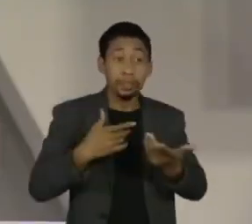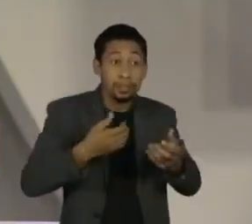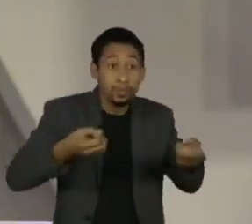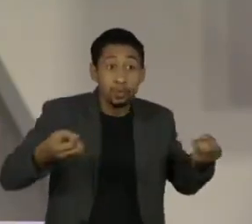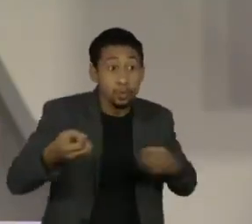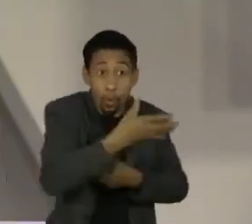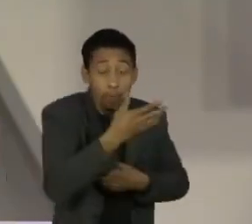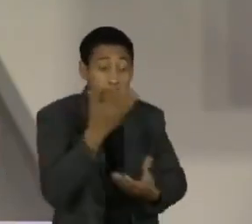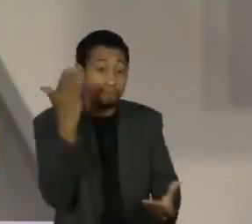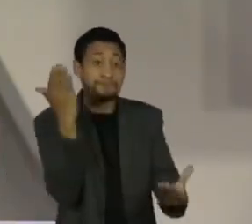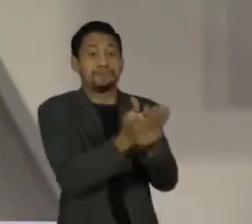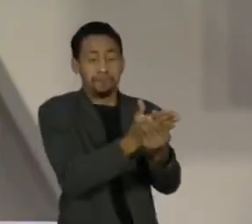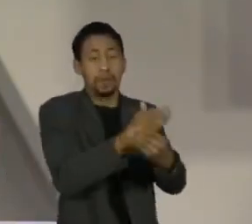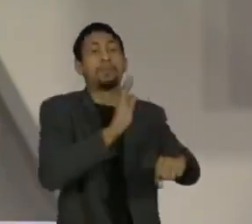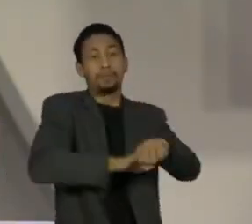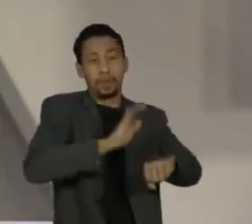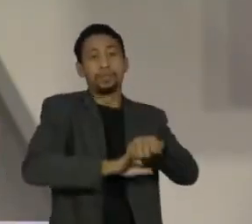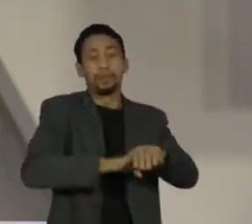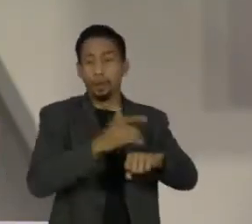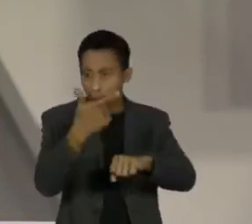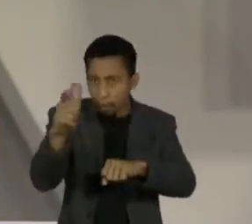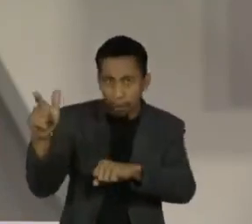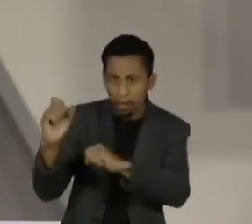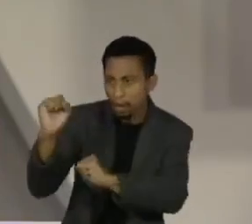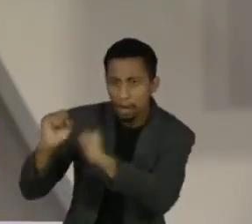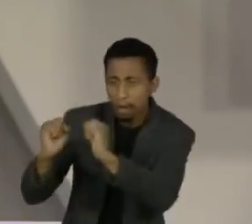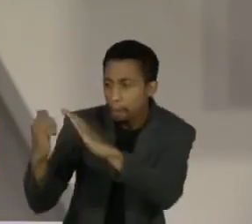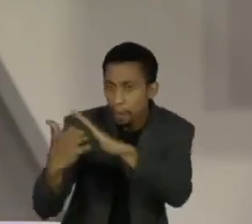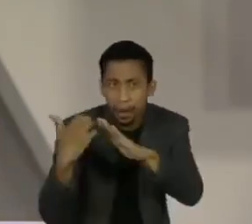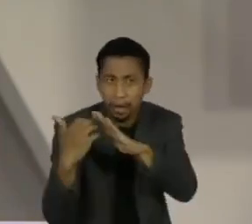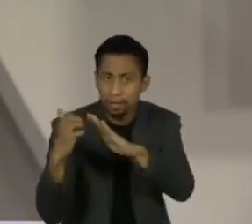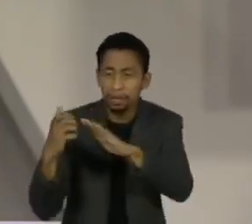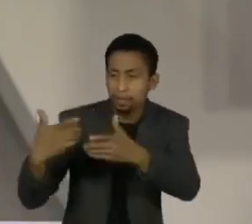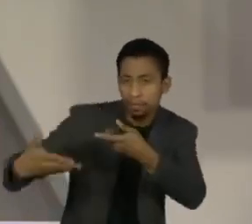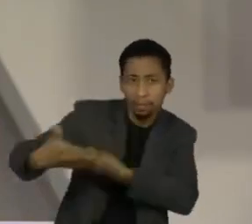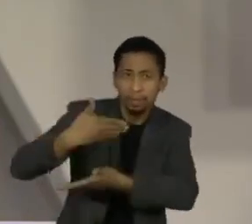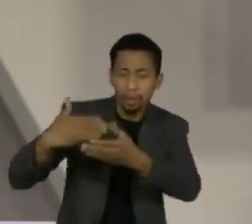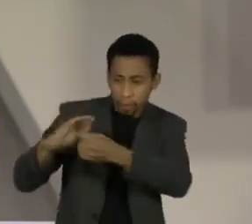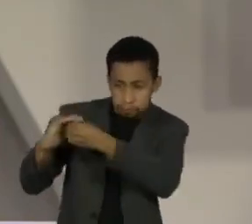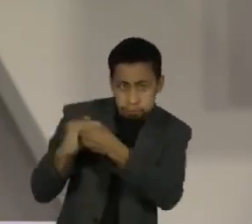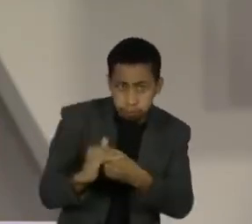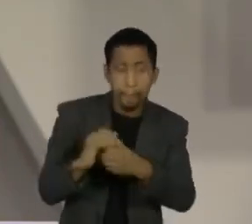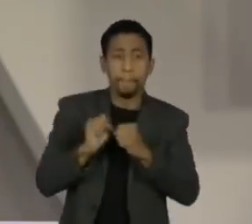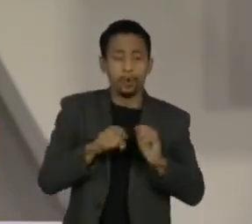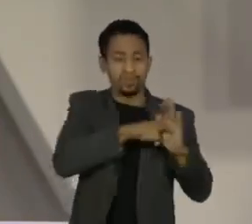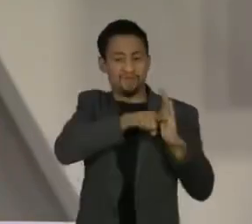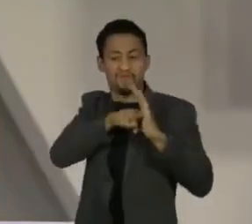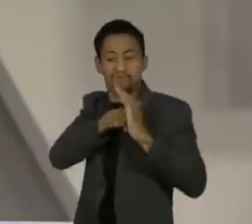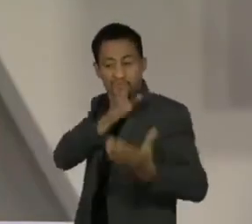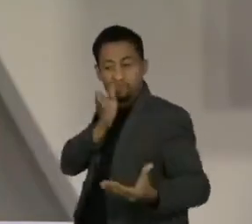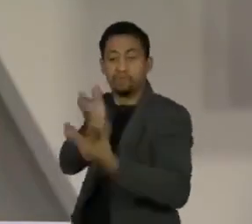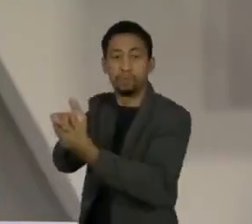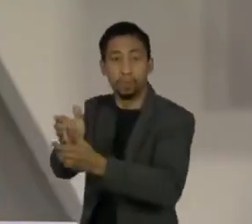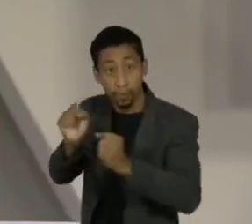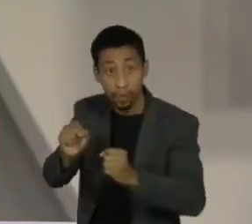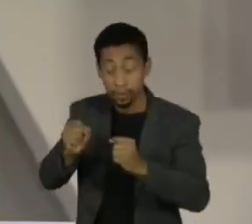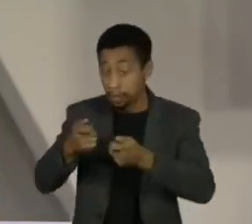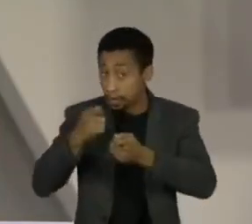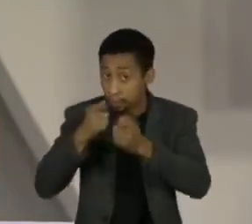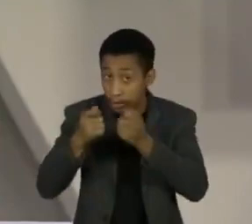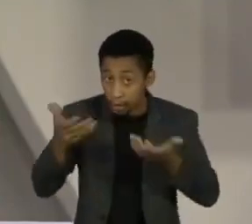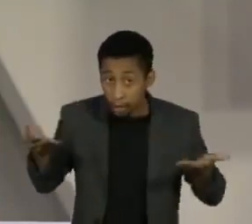precedente jurídico para que outras empresas envolvidas com a repressão sejam investigadas. Veja na reportagem da